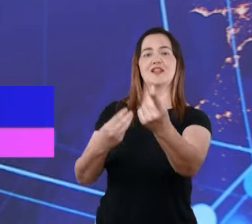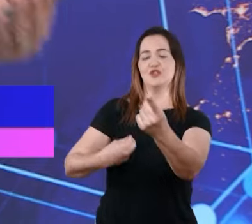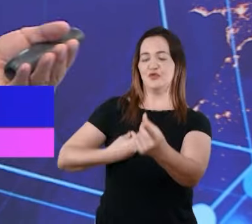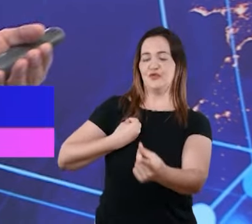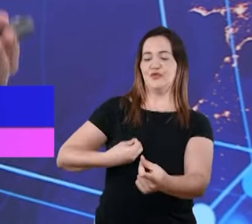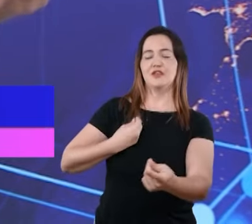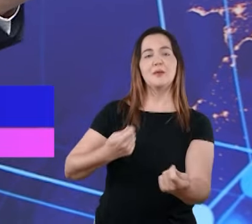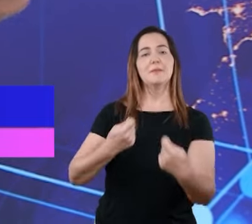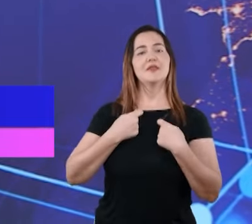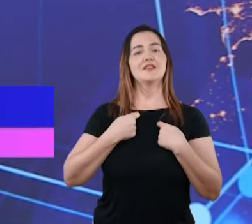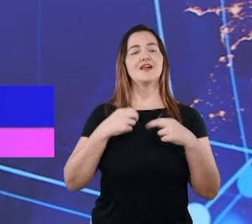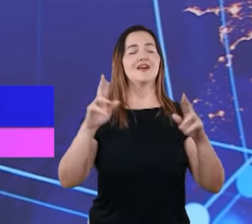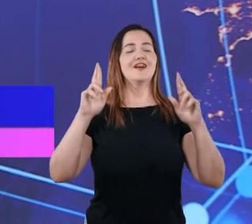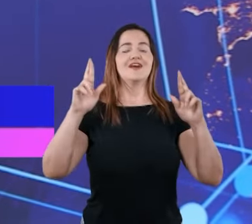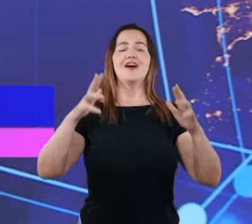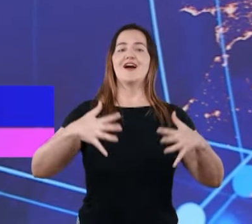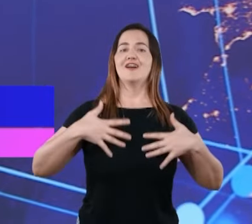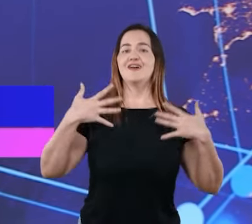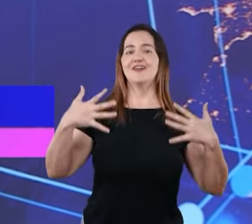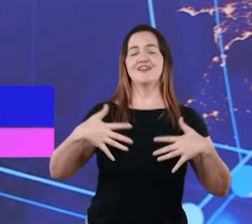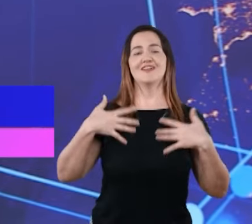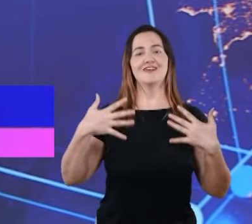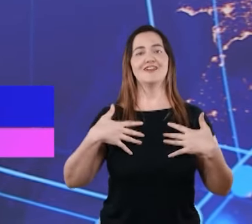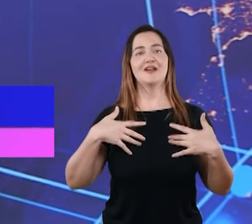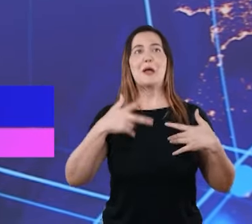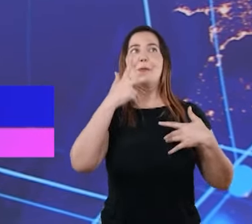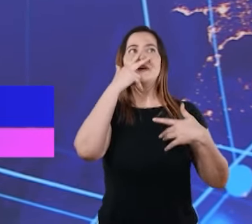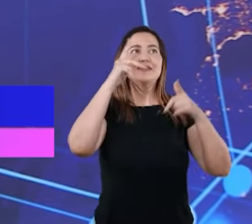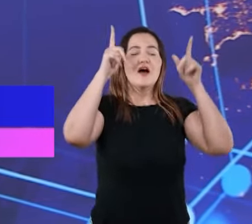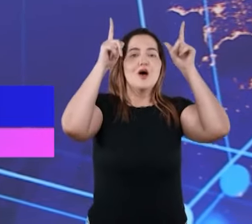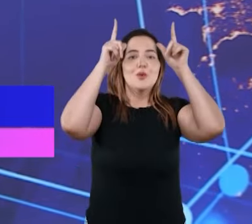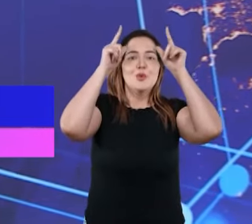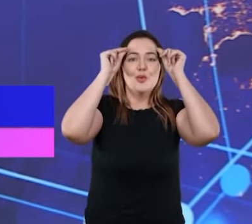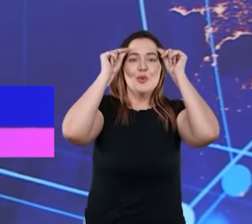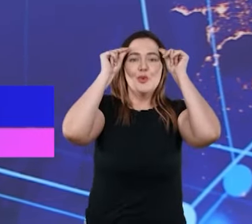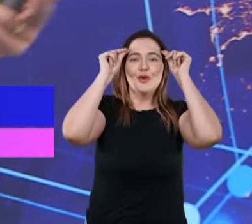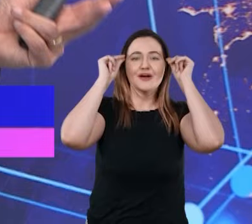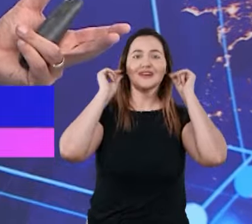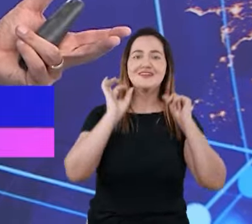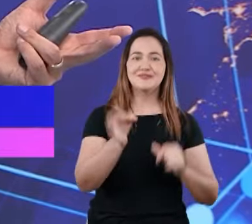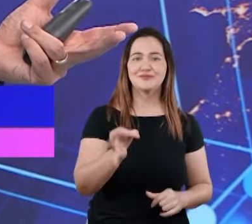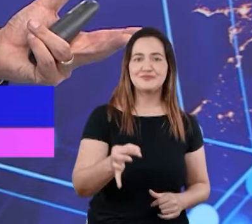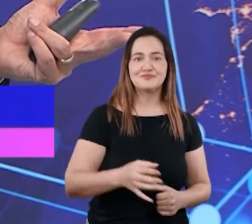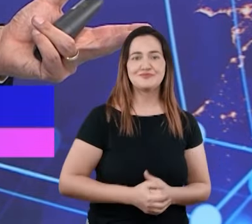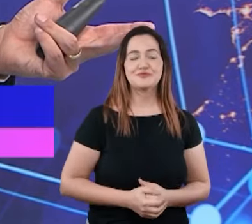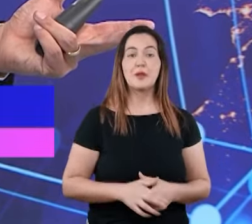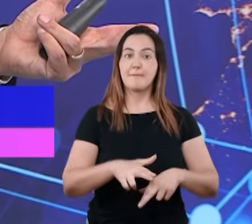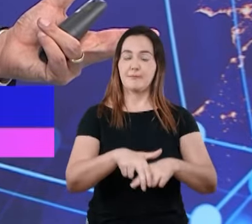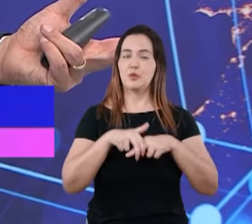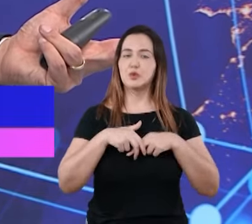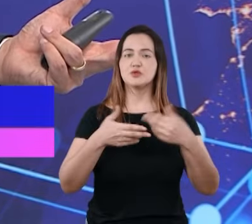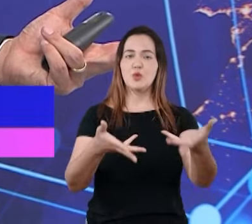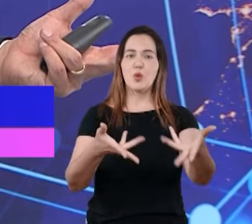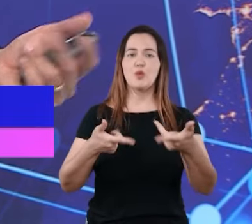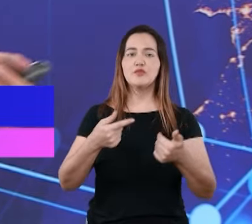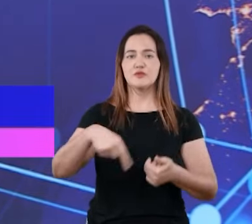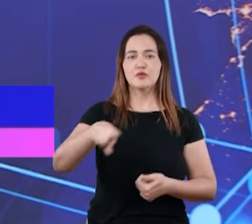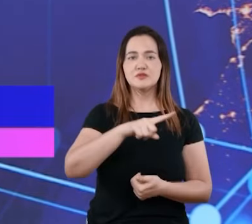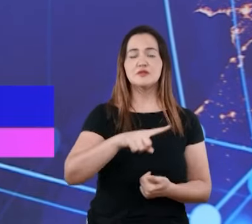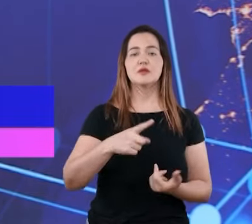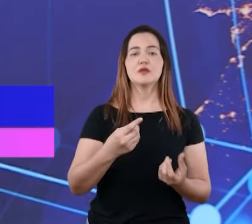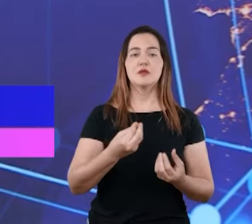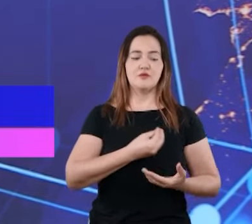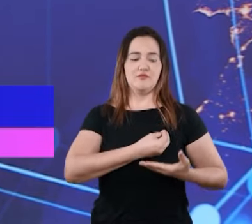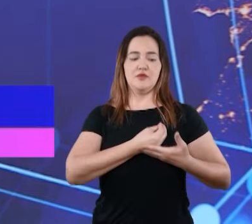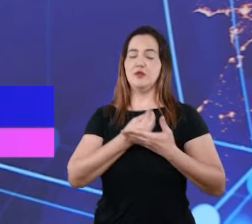me dá alegria, motivação e razão para viver. E é por isso que eu te convido a entregar o seu coração nas mãos desse Deus, que pode